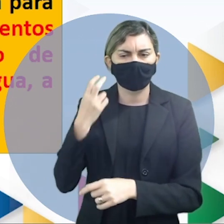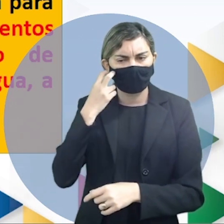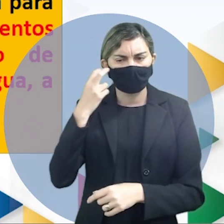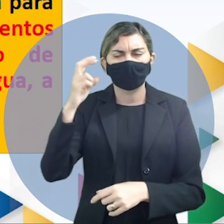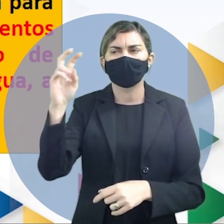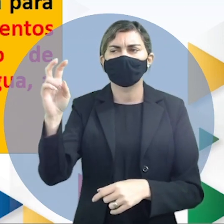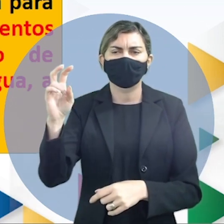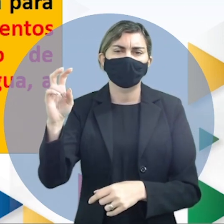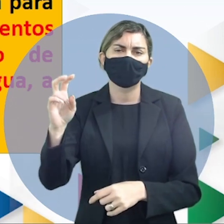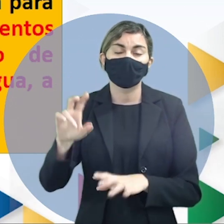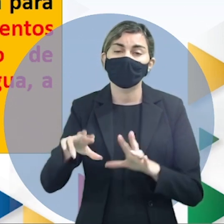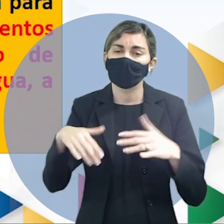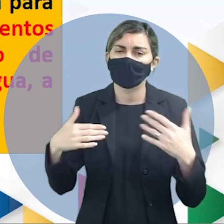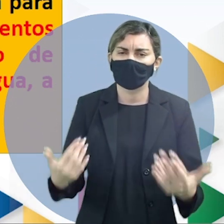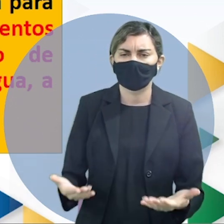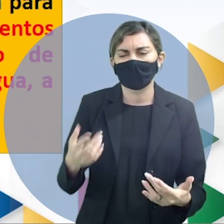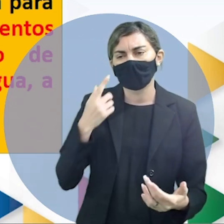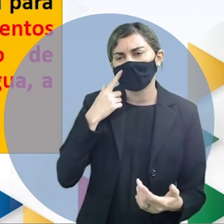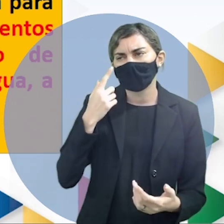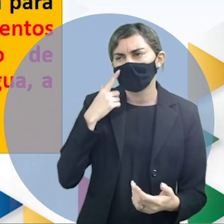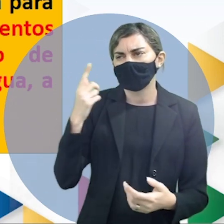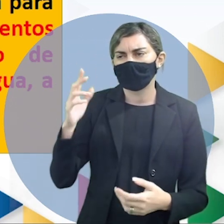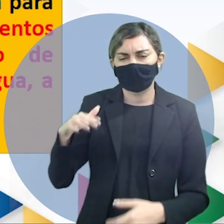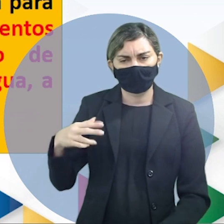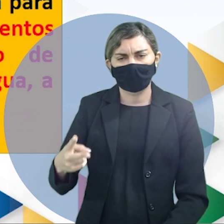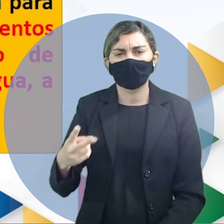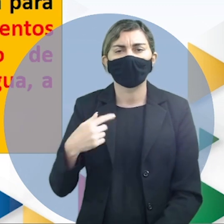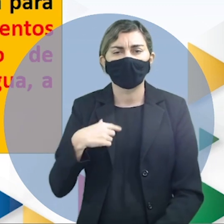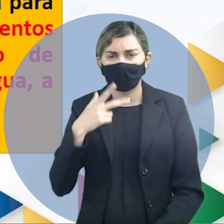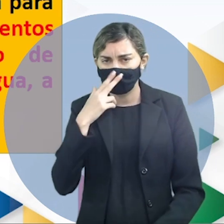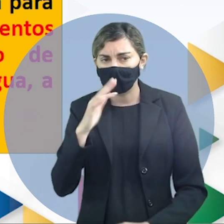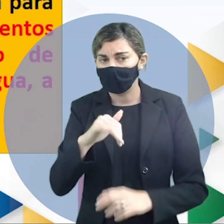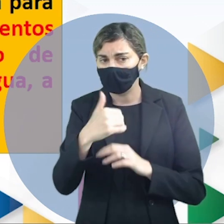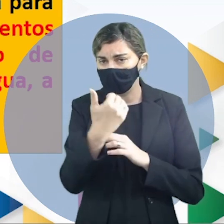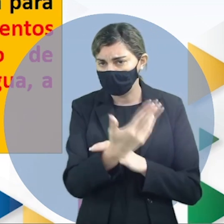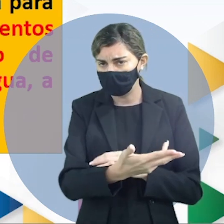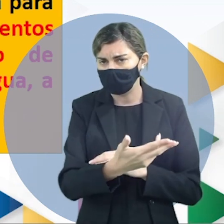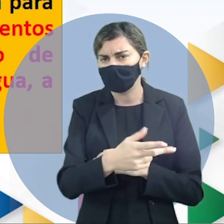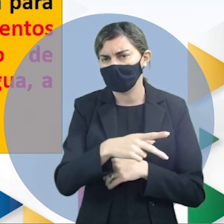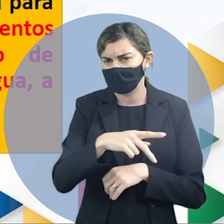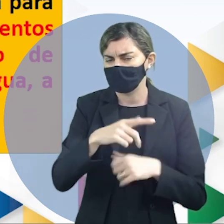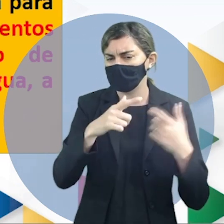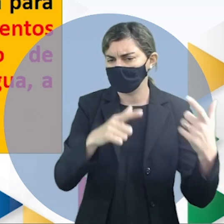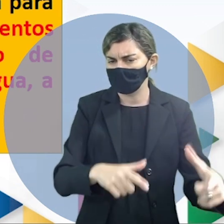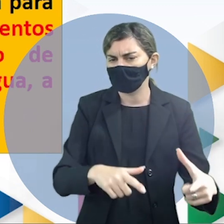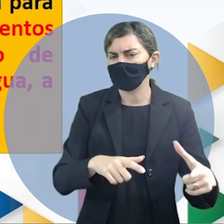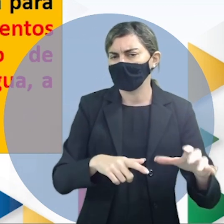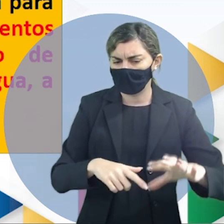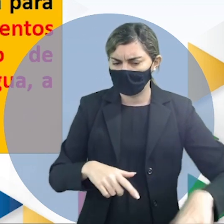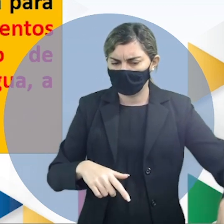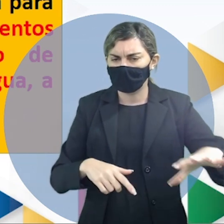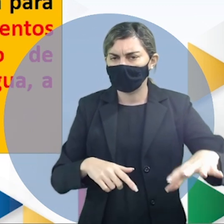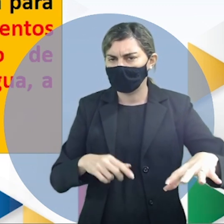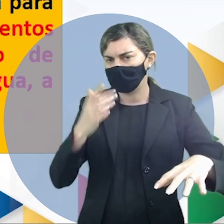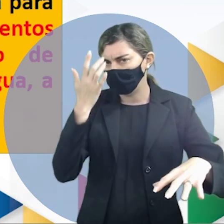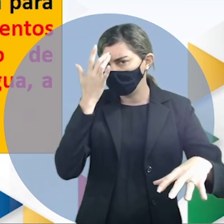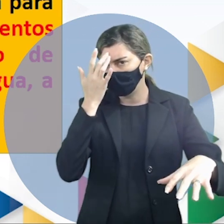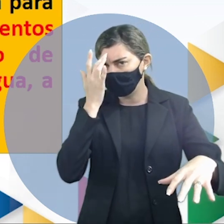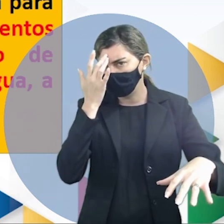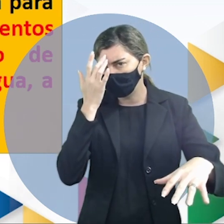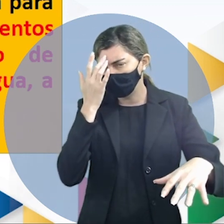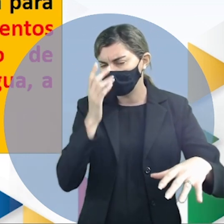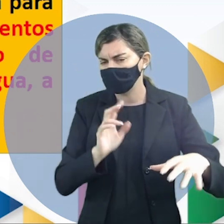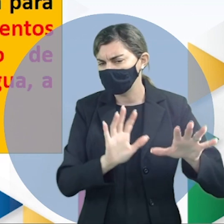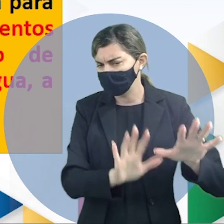tibetana ou seja vejam só acompanhem ele mesmo fora de sua região ele lá estando na Índia